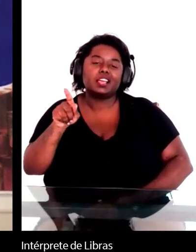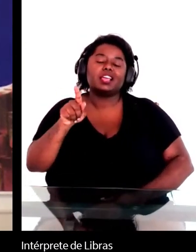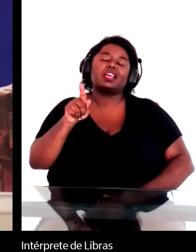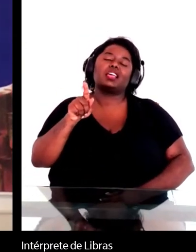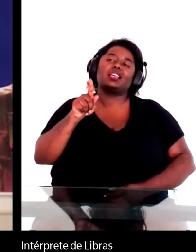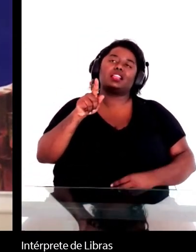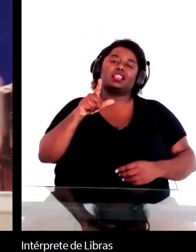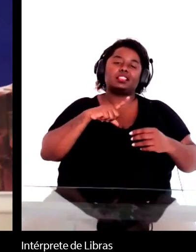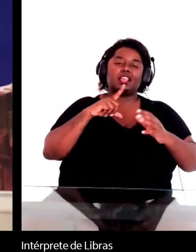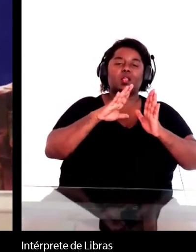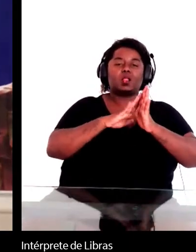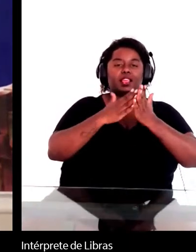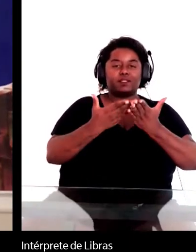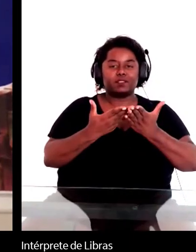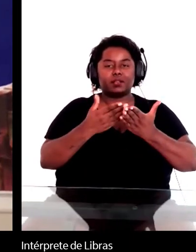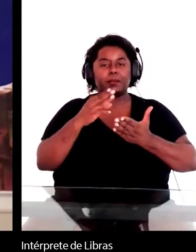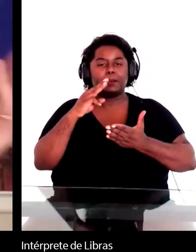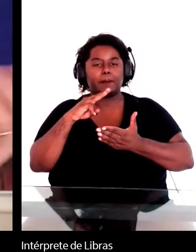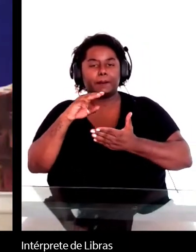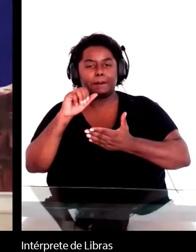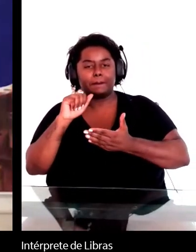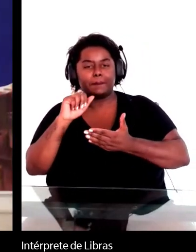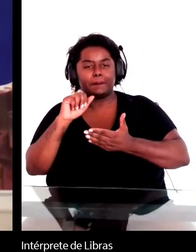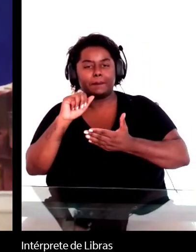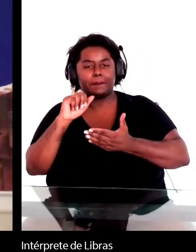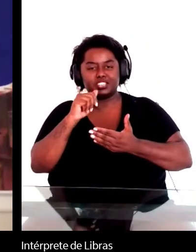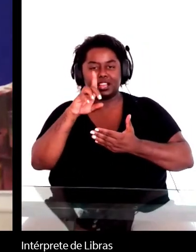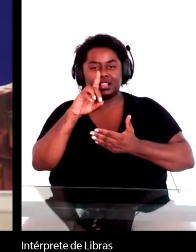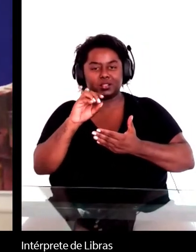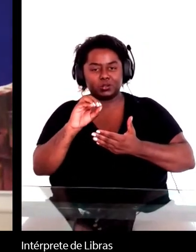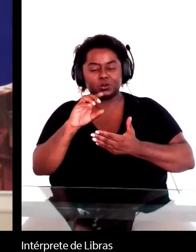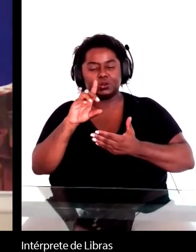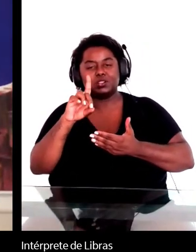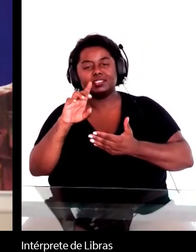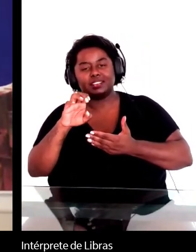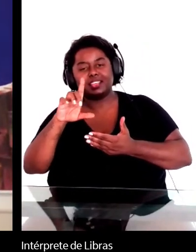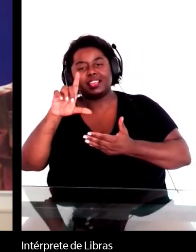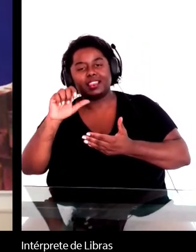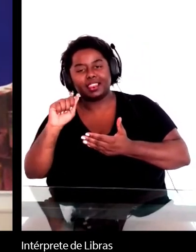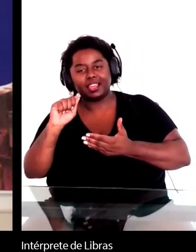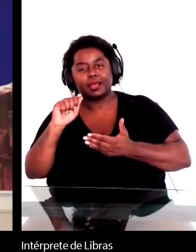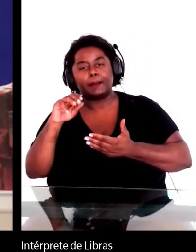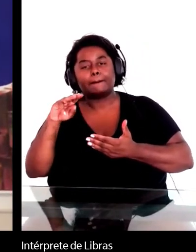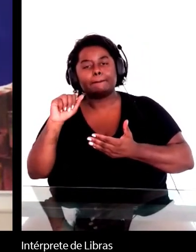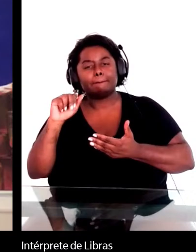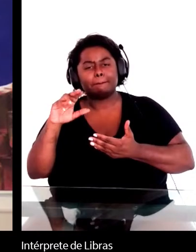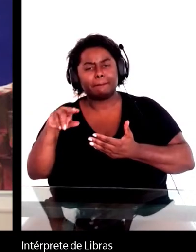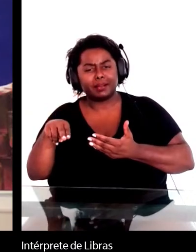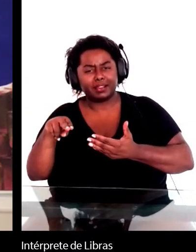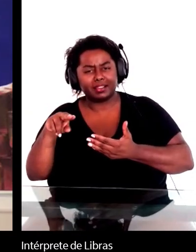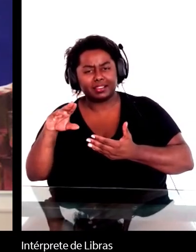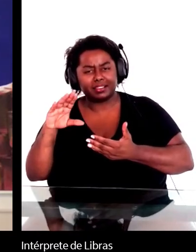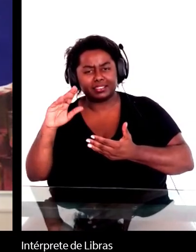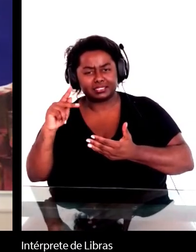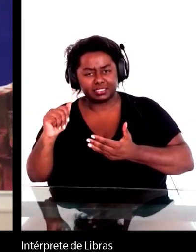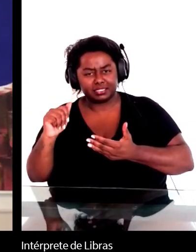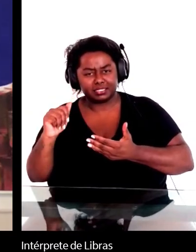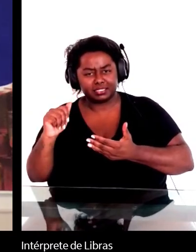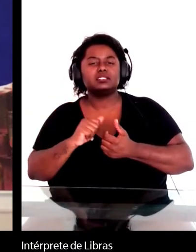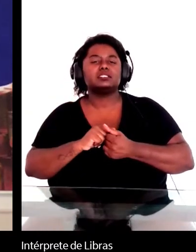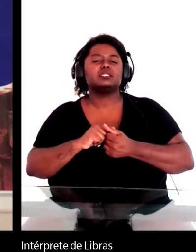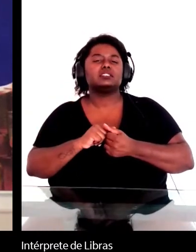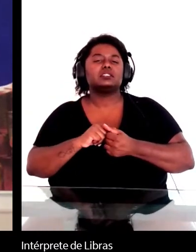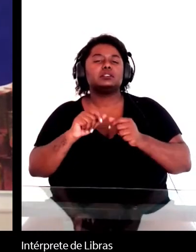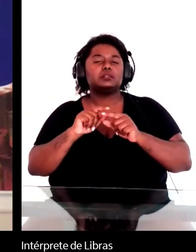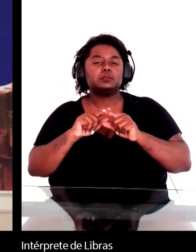que aliás é uma compreensão internacional machadiana mas a própria incorporação de